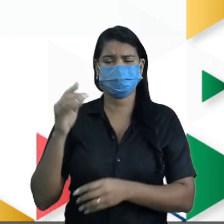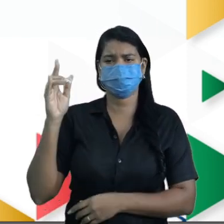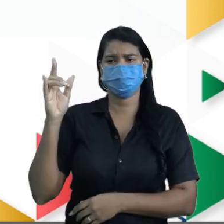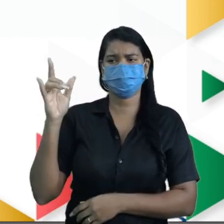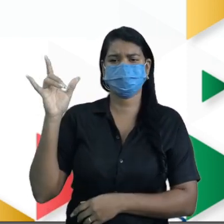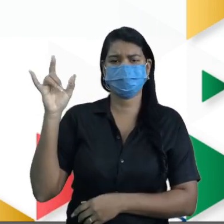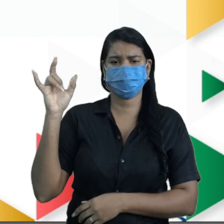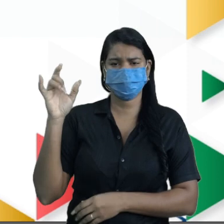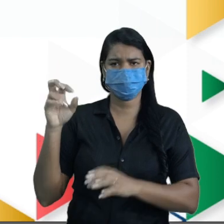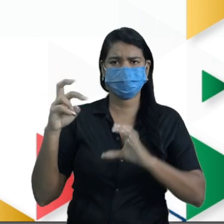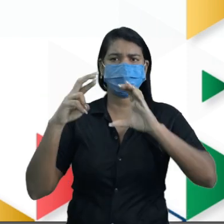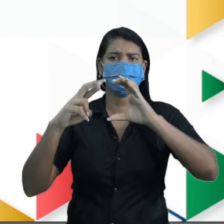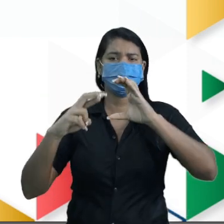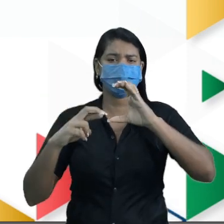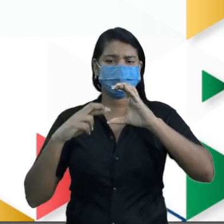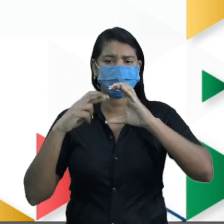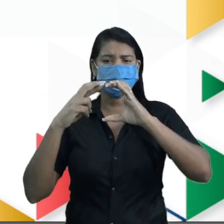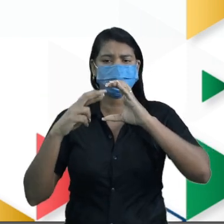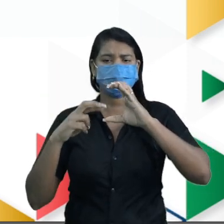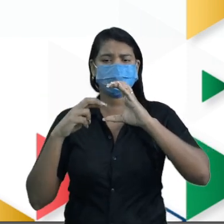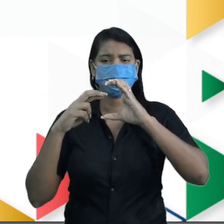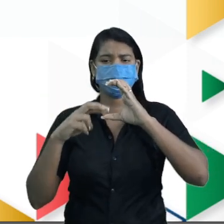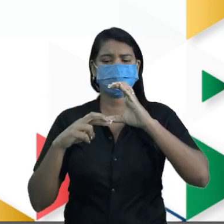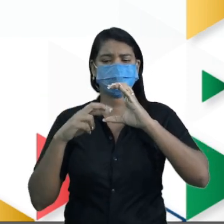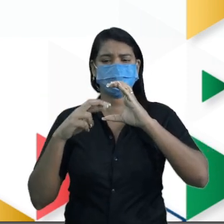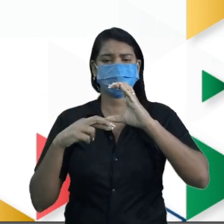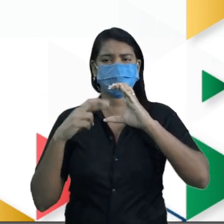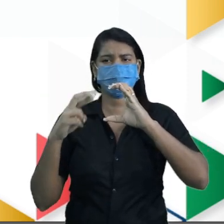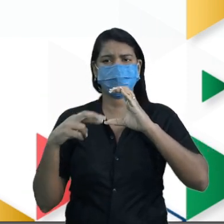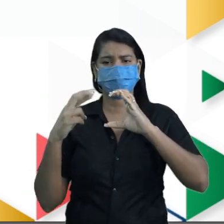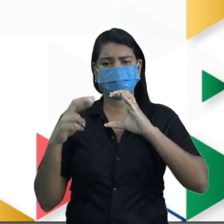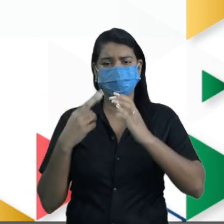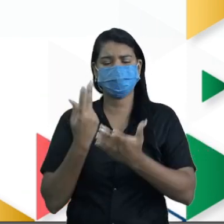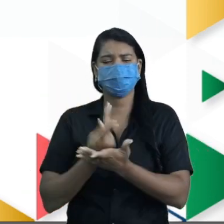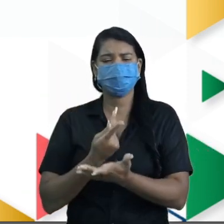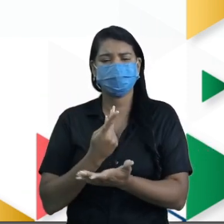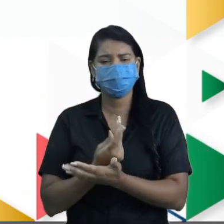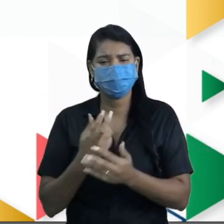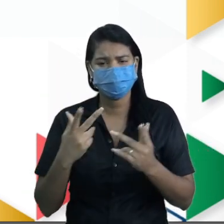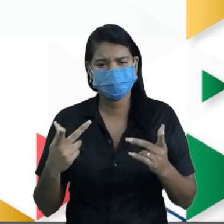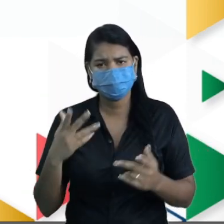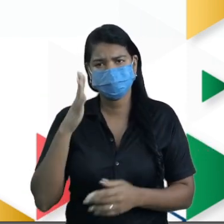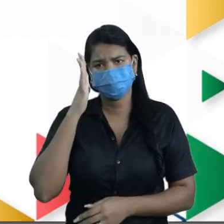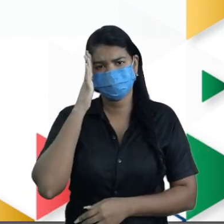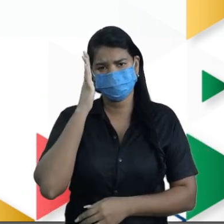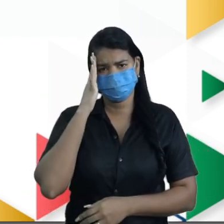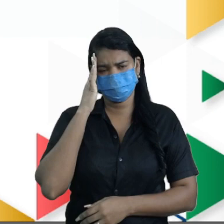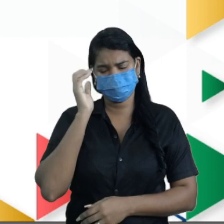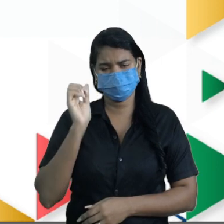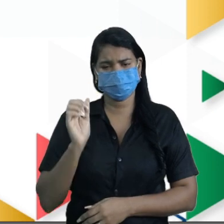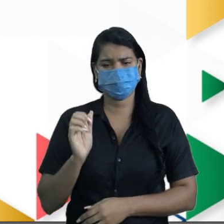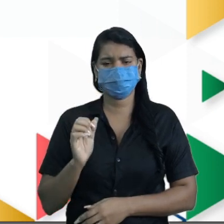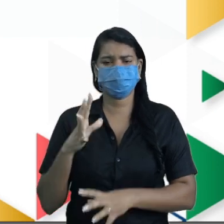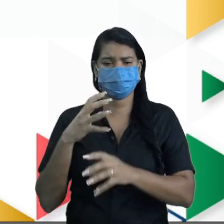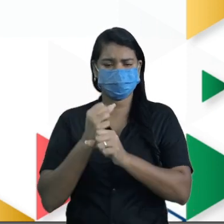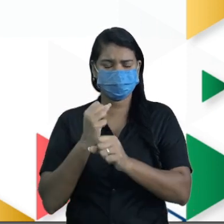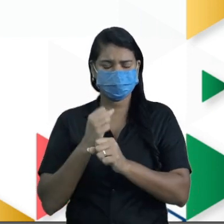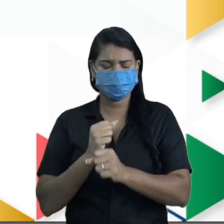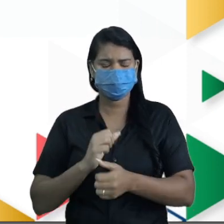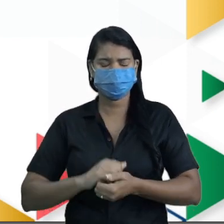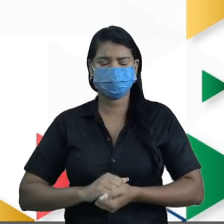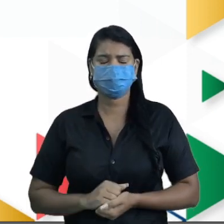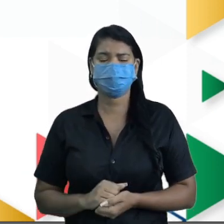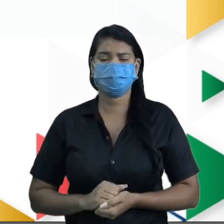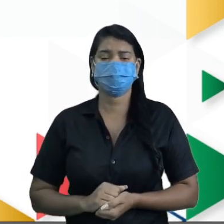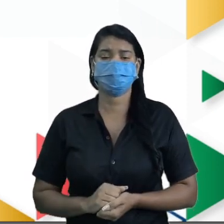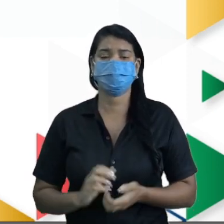Robertão, da transmissão, tudo junto, sem acento. Se a gente errou alguma coisa nesse total aí. Agora, e quantos